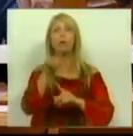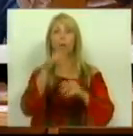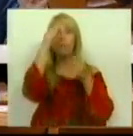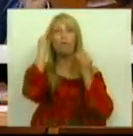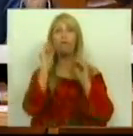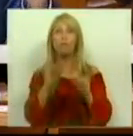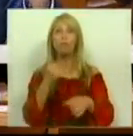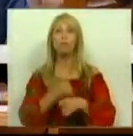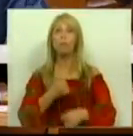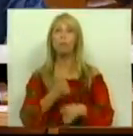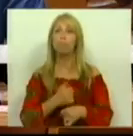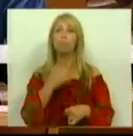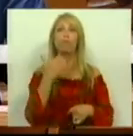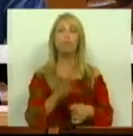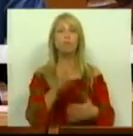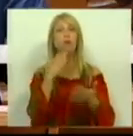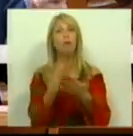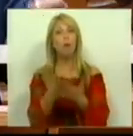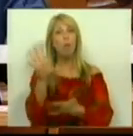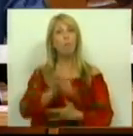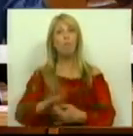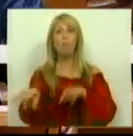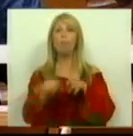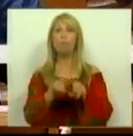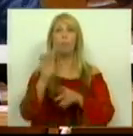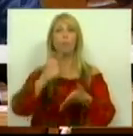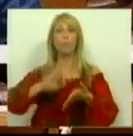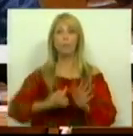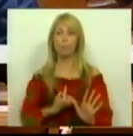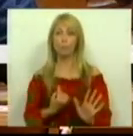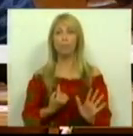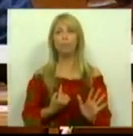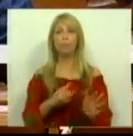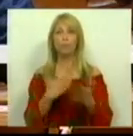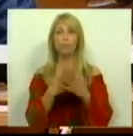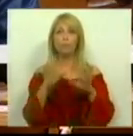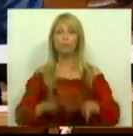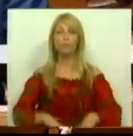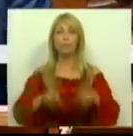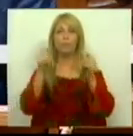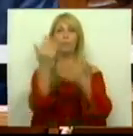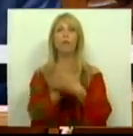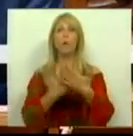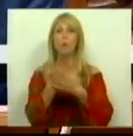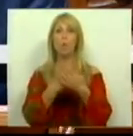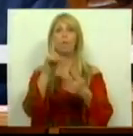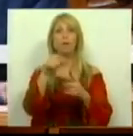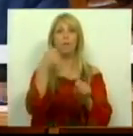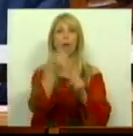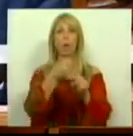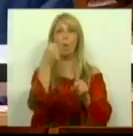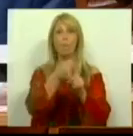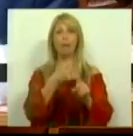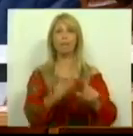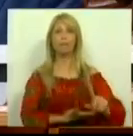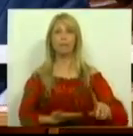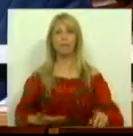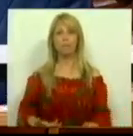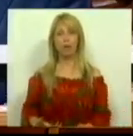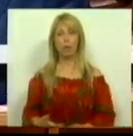constituindo-se num instrumento político fundamental para o crescimento económico e o combate ao desemprego.